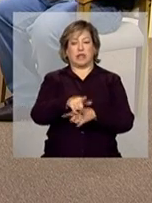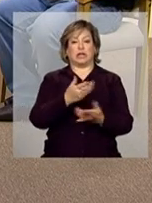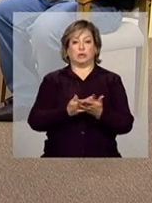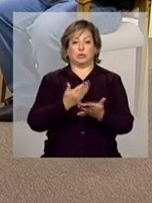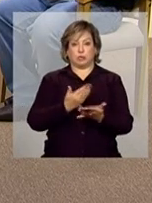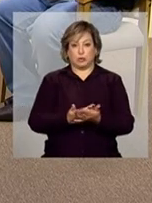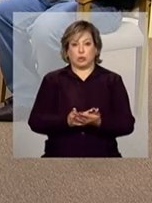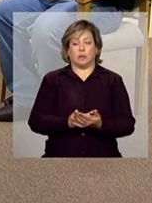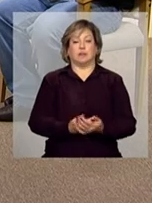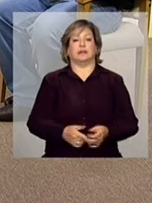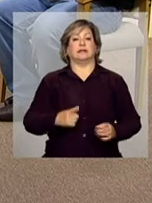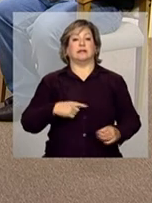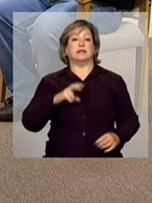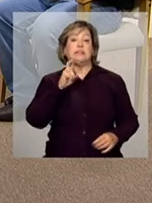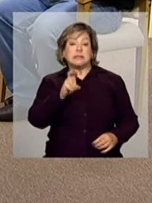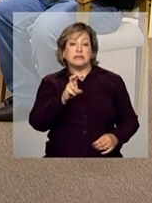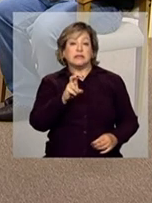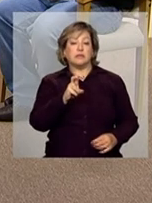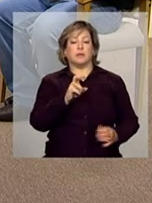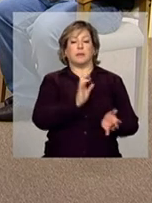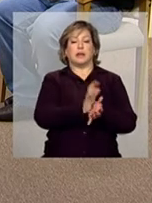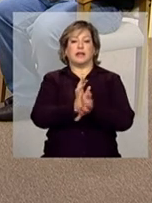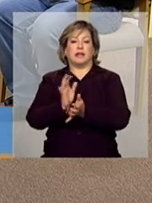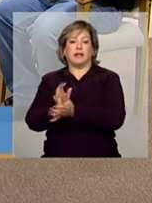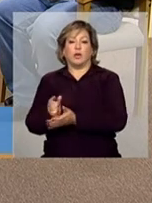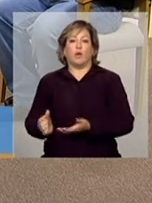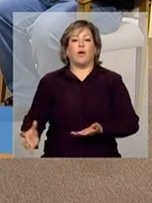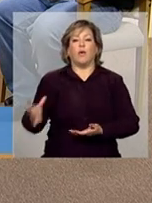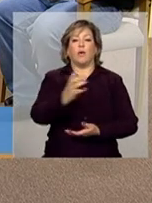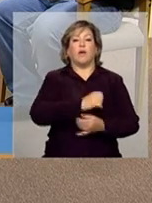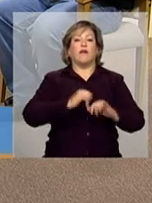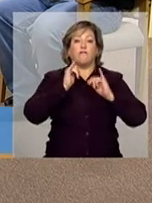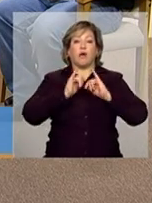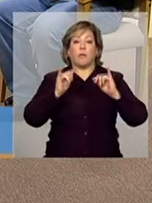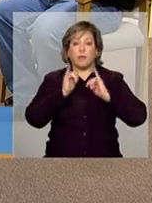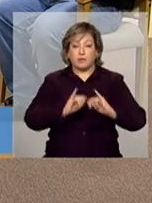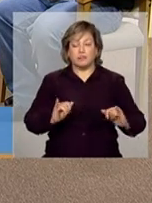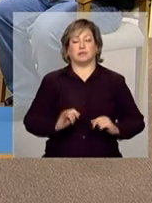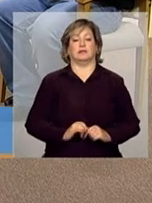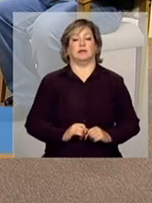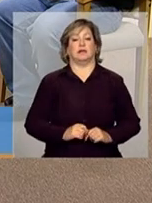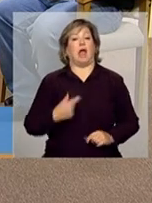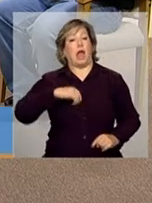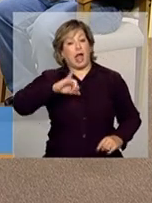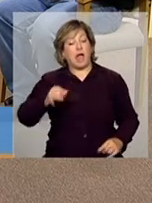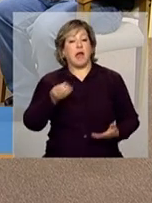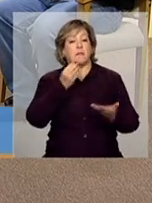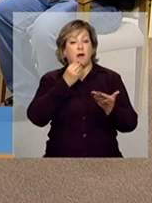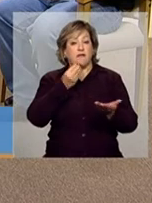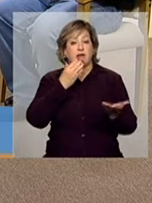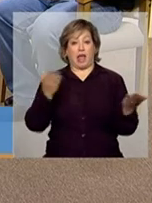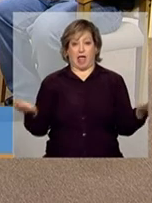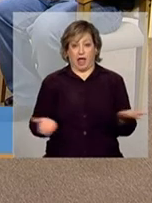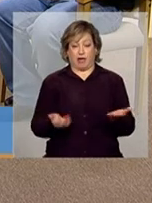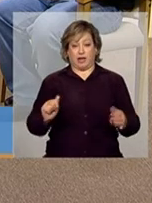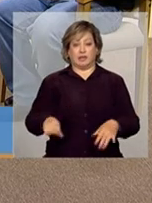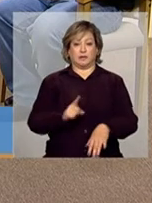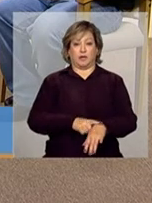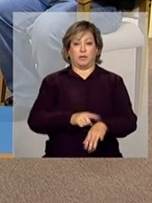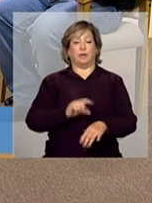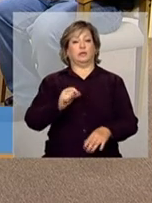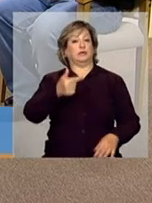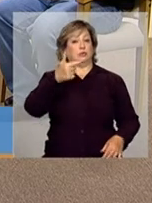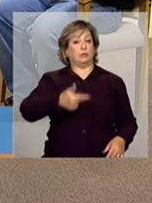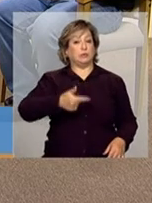períodos de coletas de dados. Aproveito até a oportunidade para lembrar que nós estamos, nesse momento, na segunda